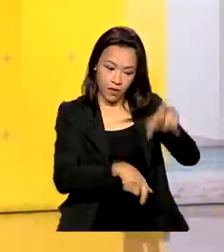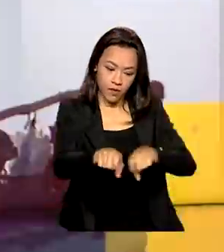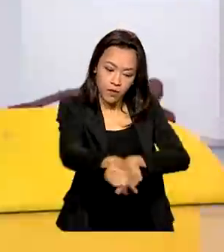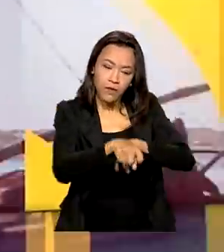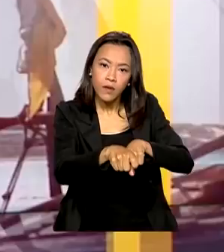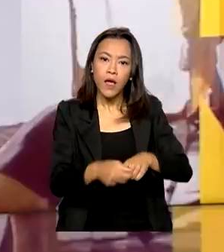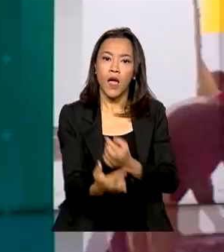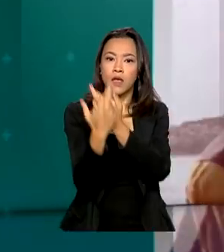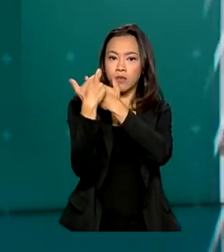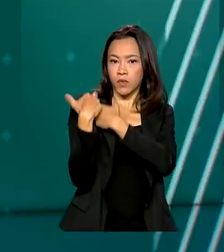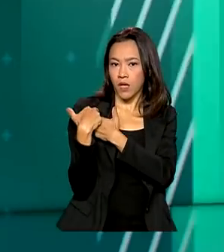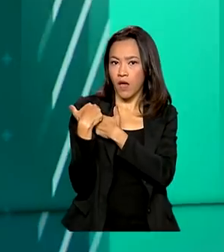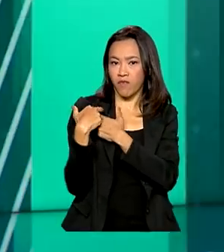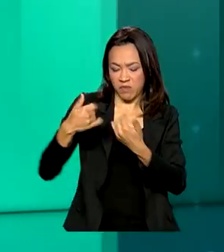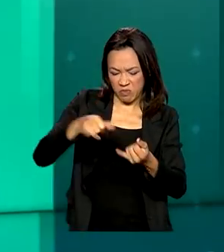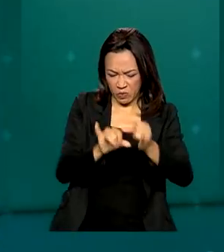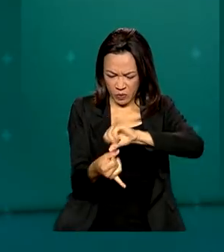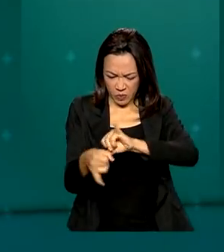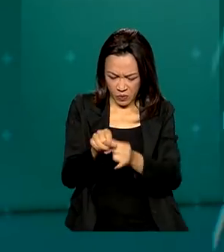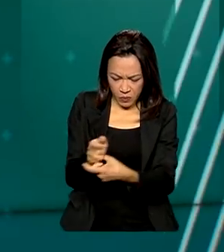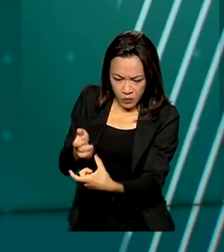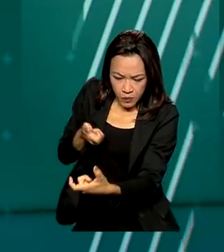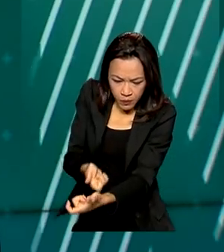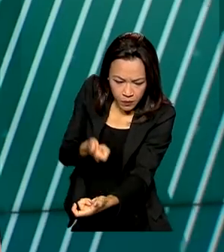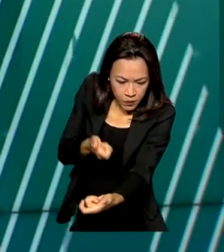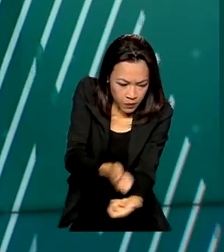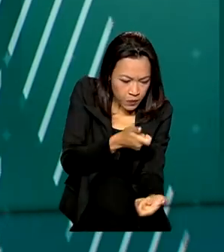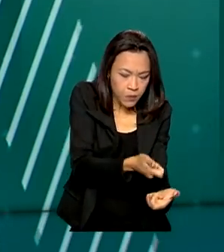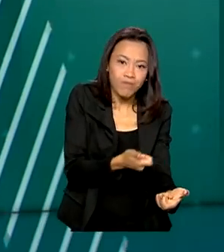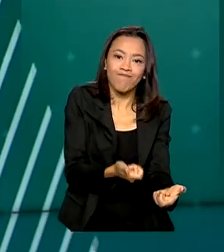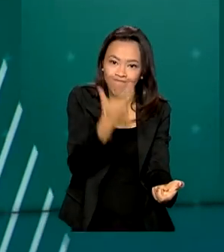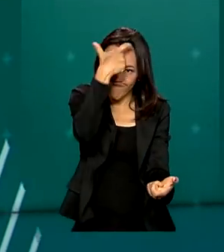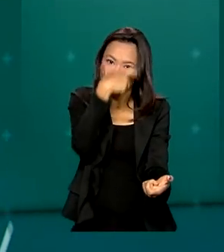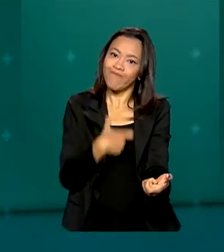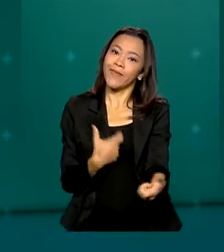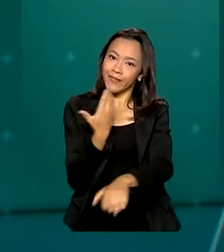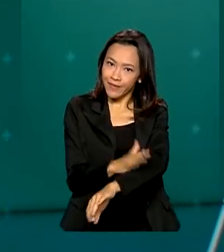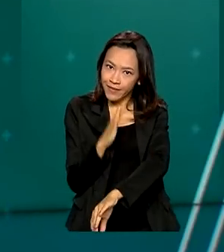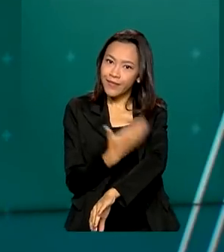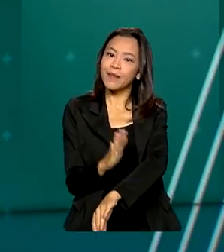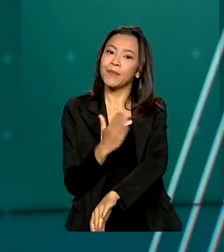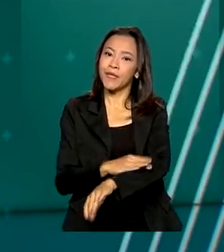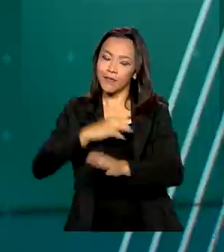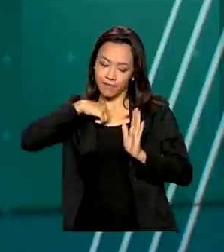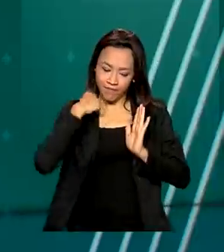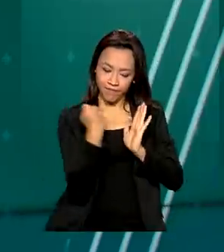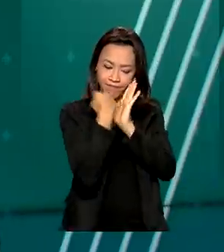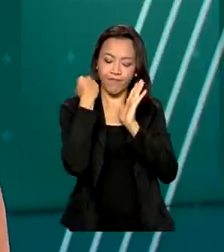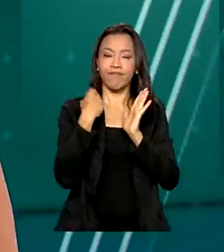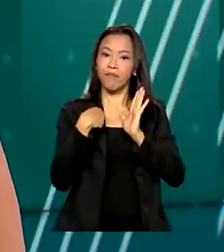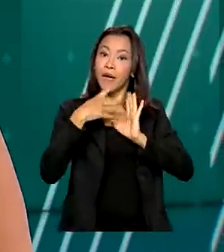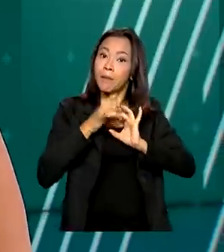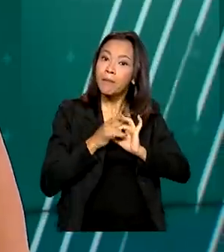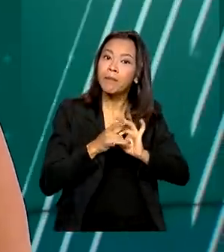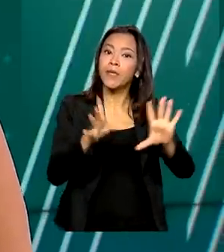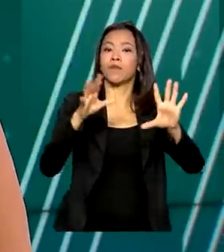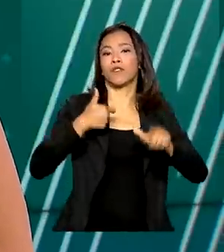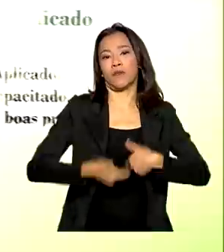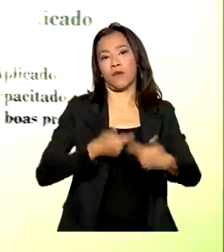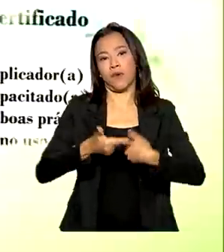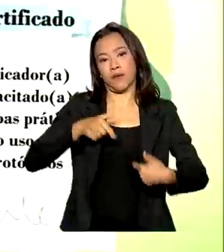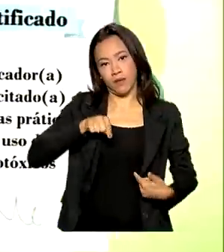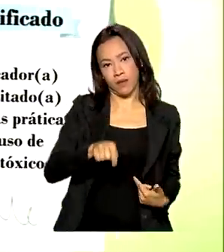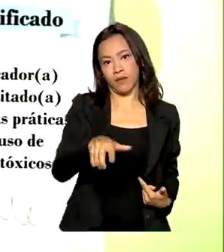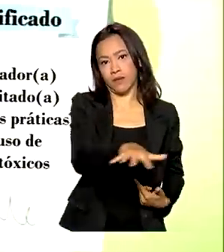pela pulverização de defensivos agrícolas terão treinamento obrigatório e registro profissional para poder aplicar os produtos.